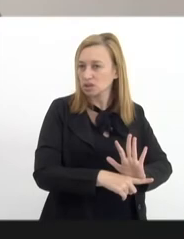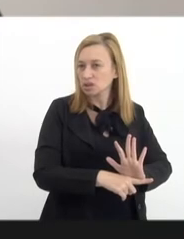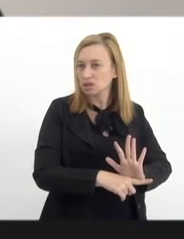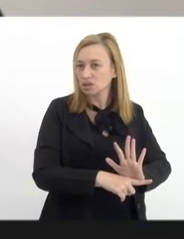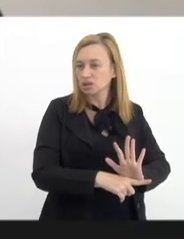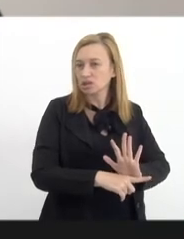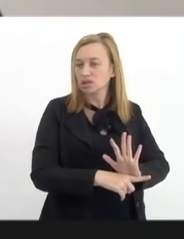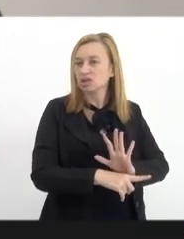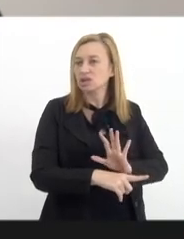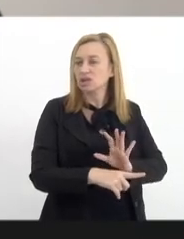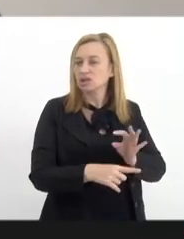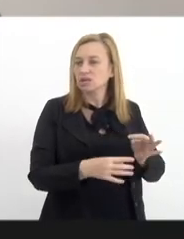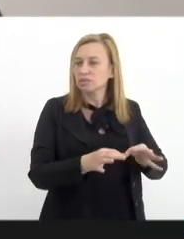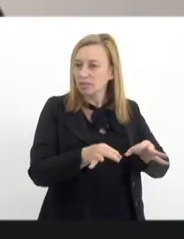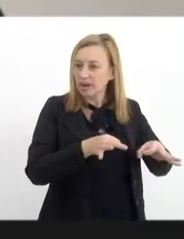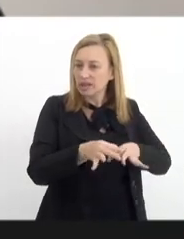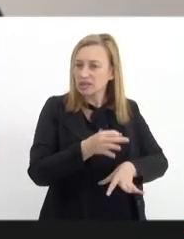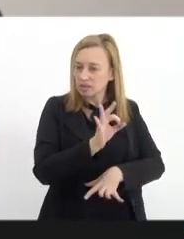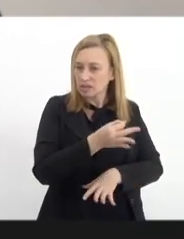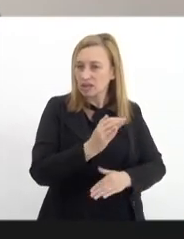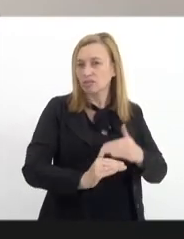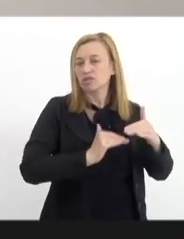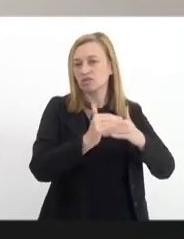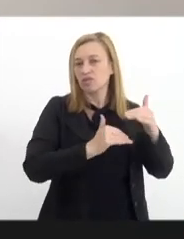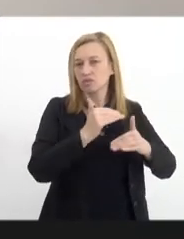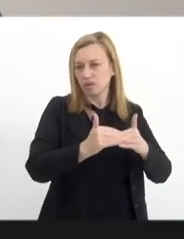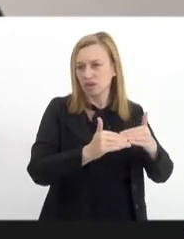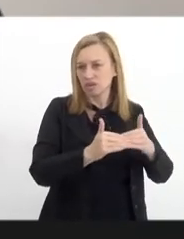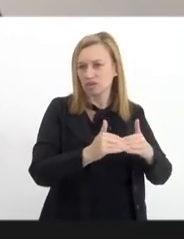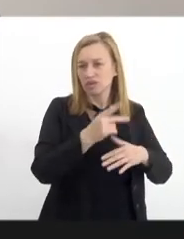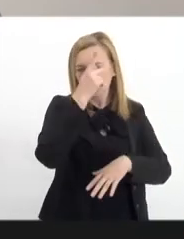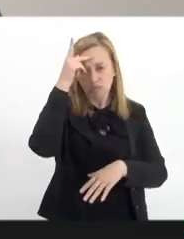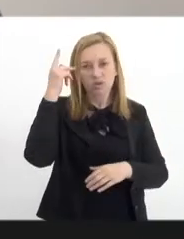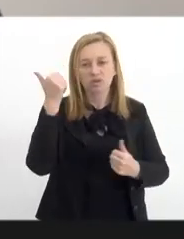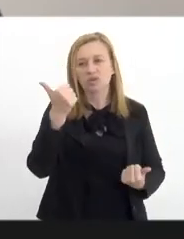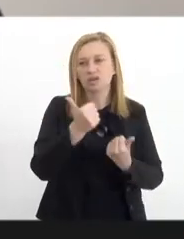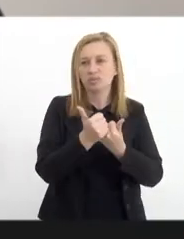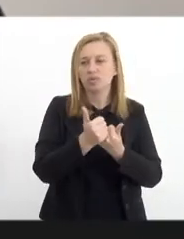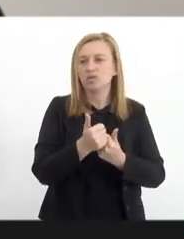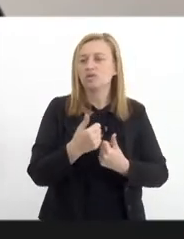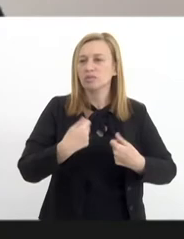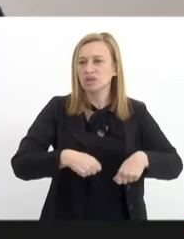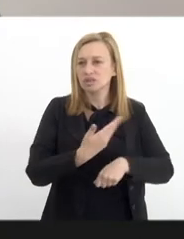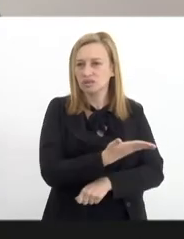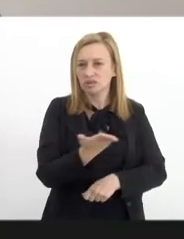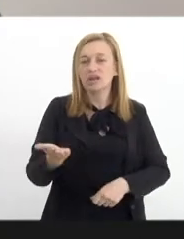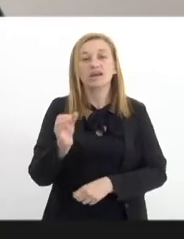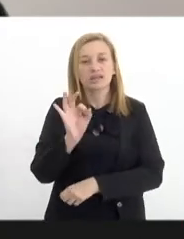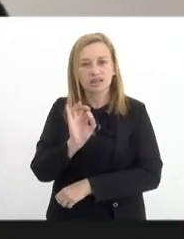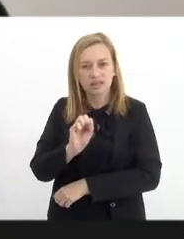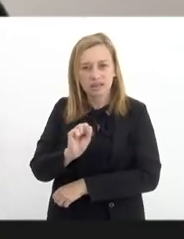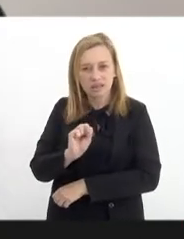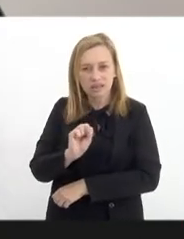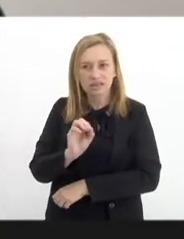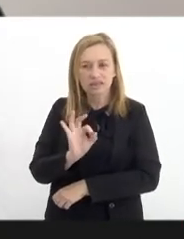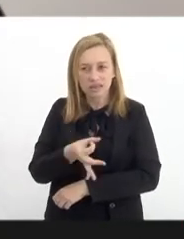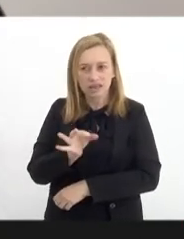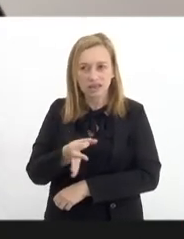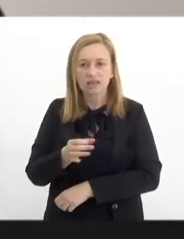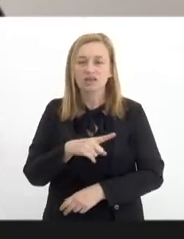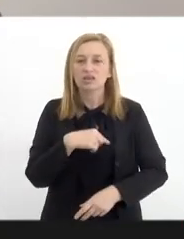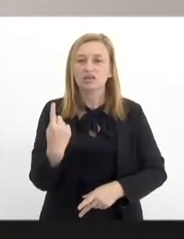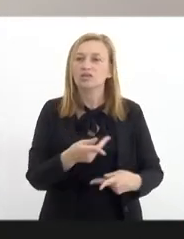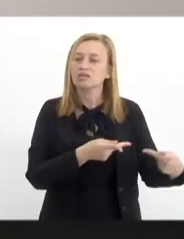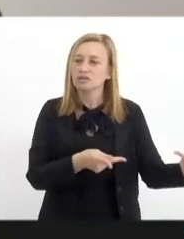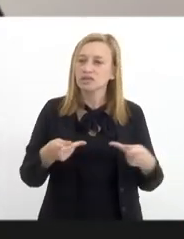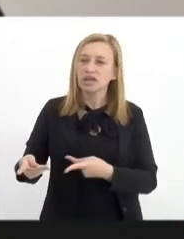necessária para o desenvolvimento e a ressolarização dessas pessoas que necessitam do apoio de vocês. Pode ter certeza que nós estaremos visitando sim São João de